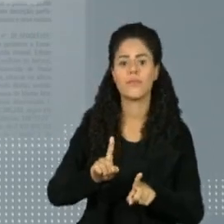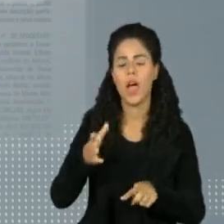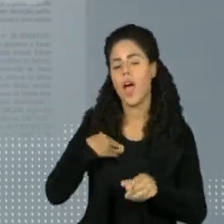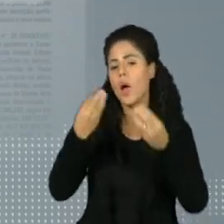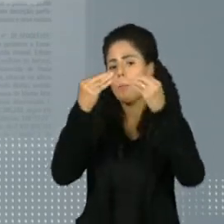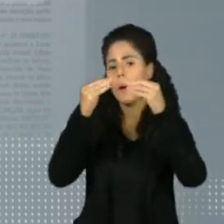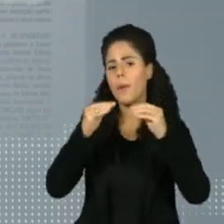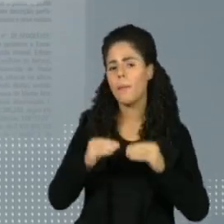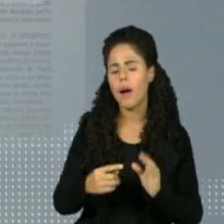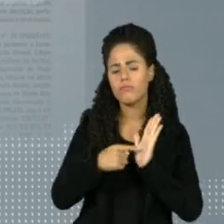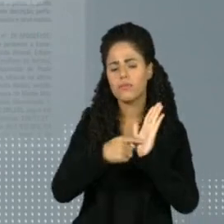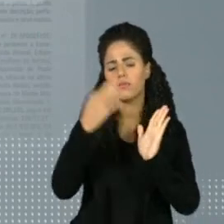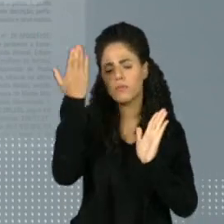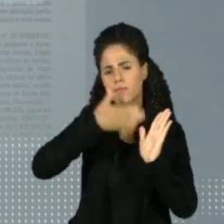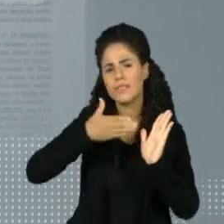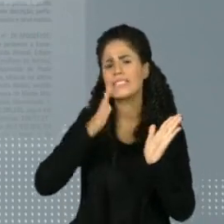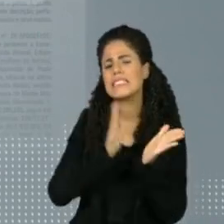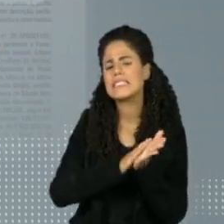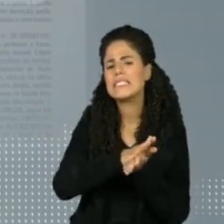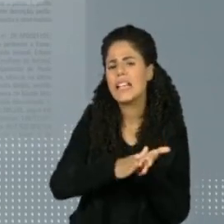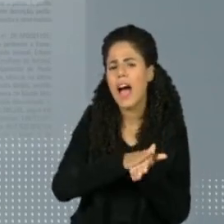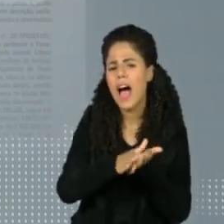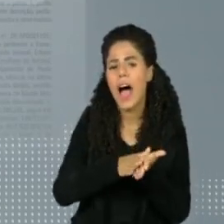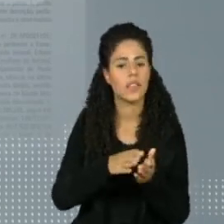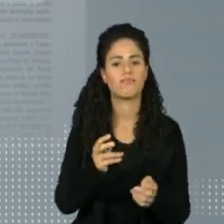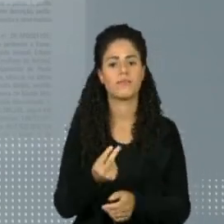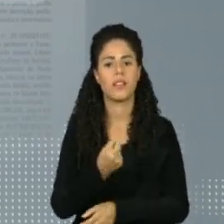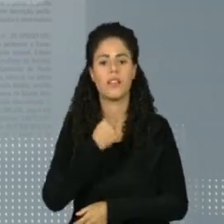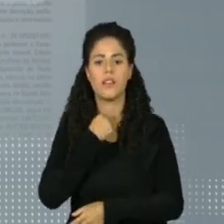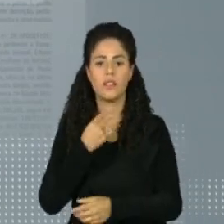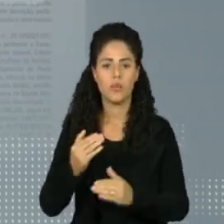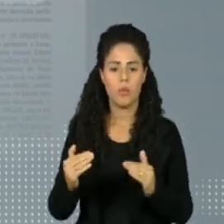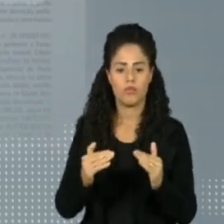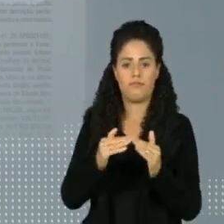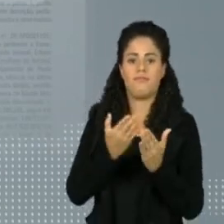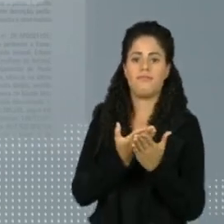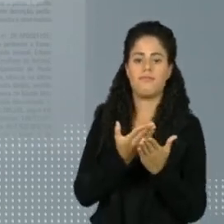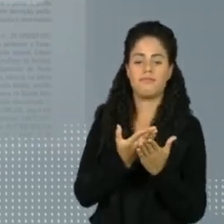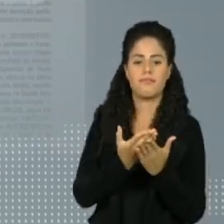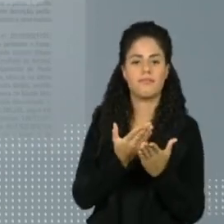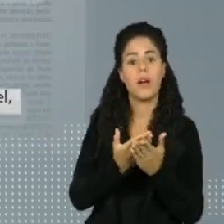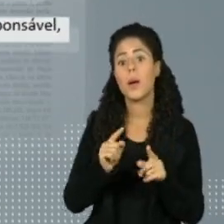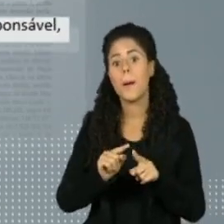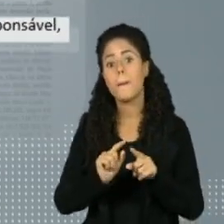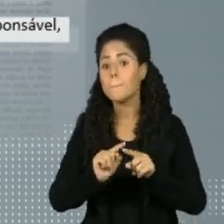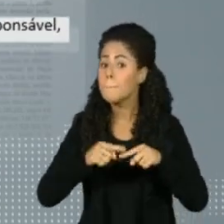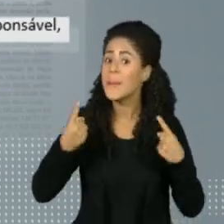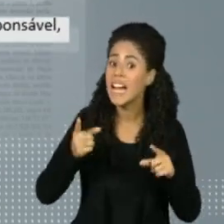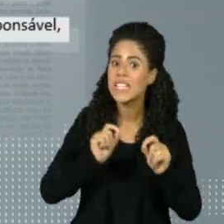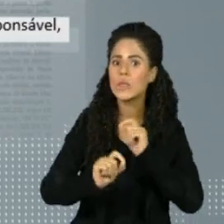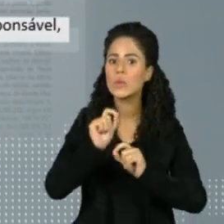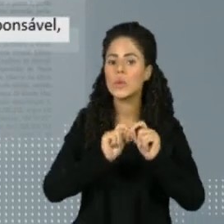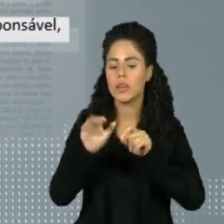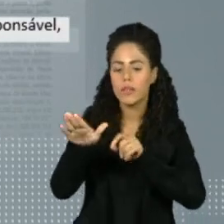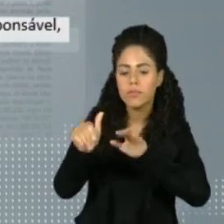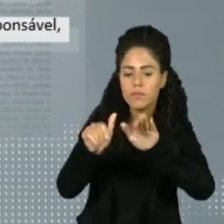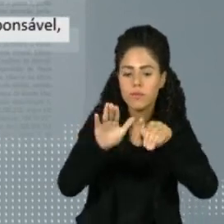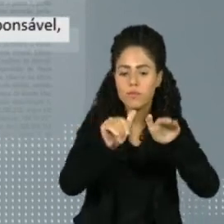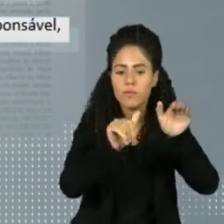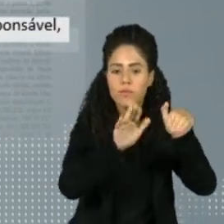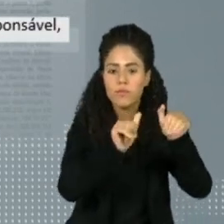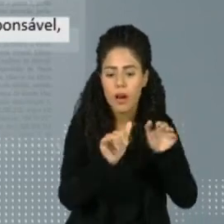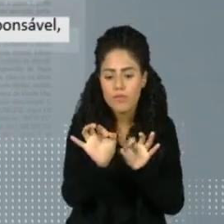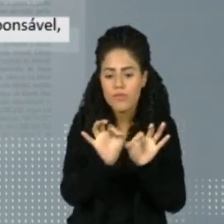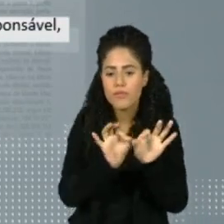documentação não for apresentada, o estudante não poderá ser impedido de frequentar aulas. Mas a situação deverá ser